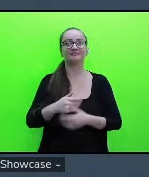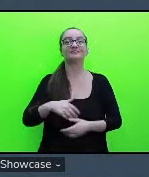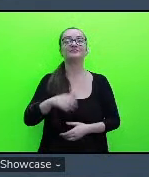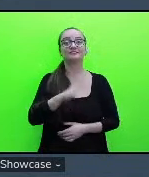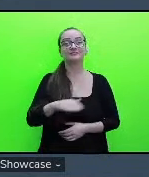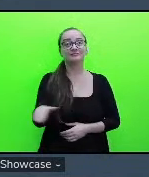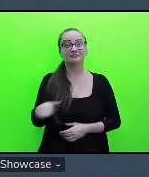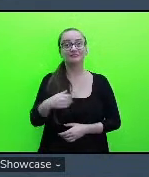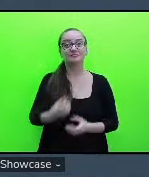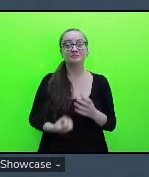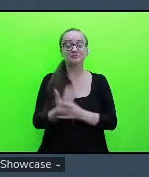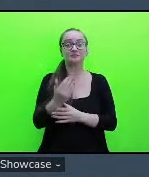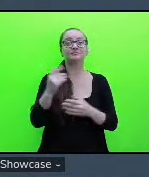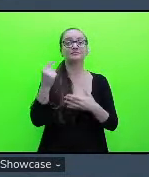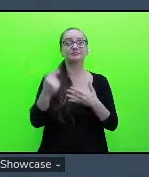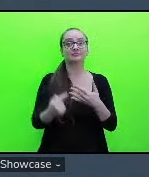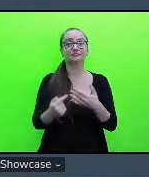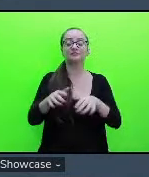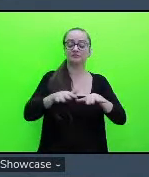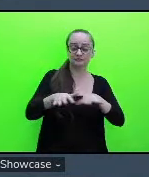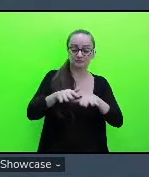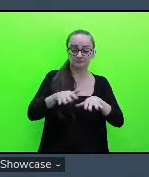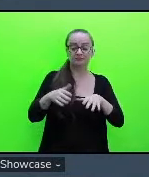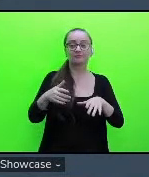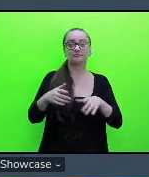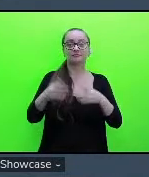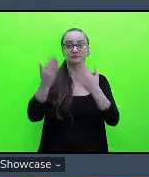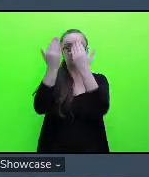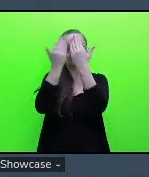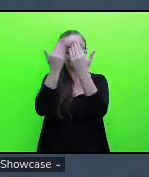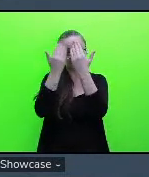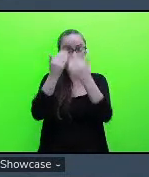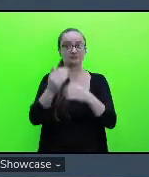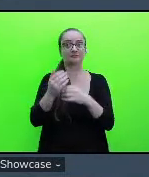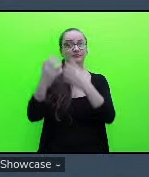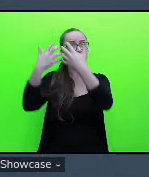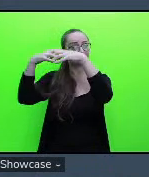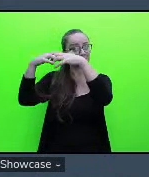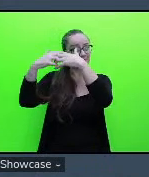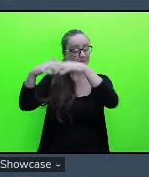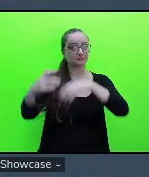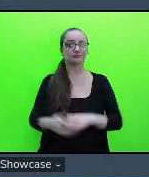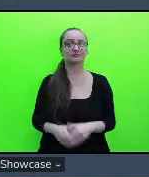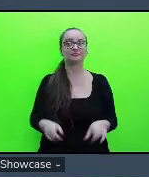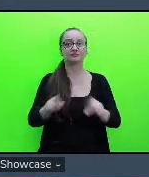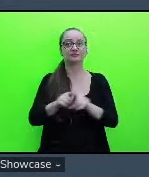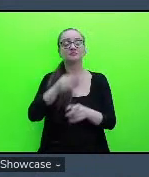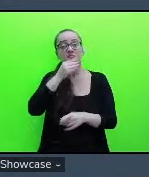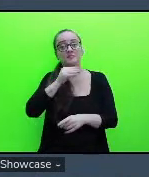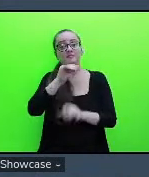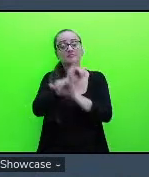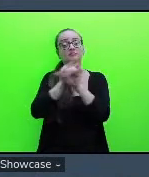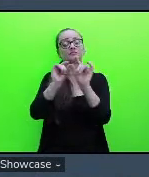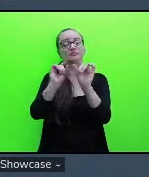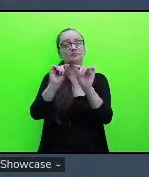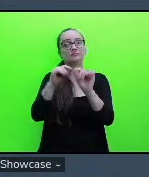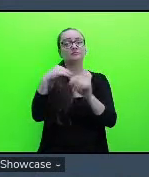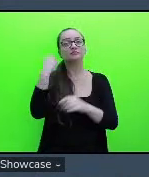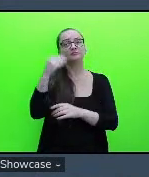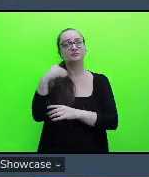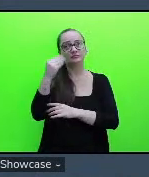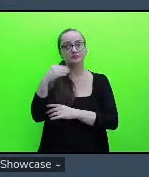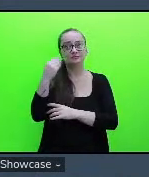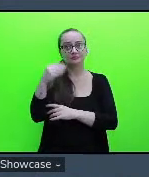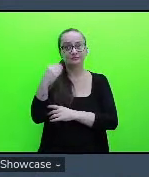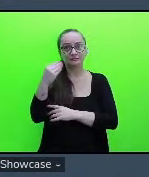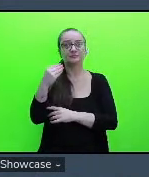aspectos motores psíquicos cognitivos e o Vigotsky ele fala que as experiências é que